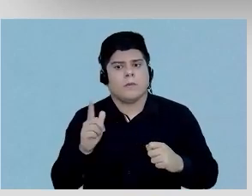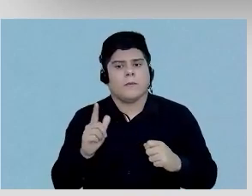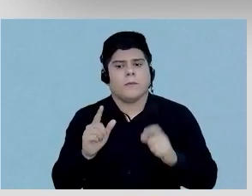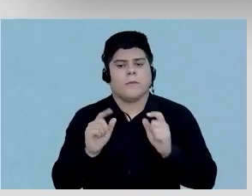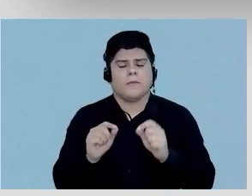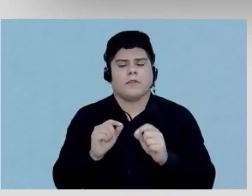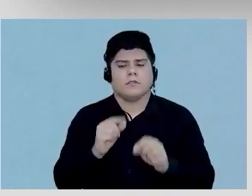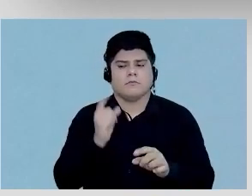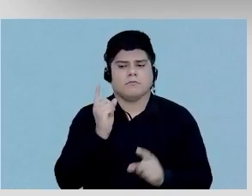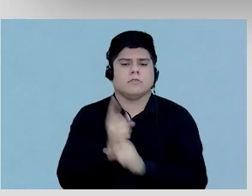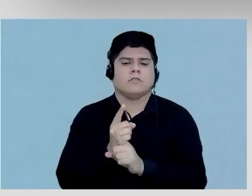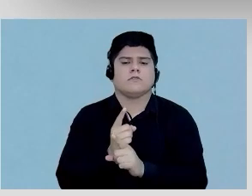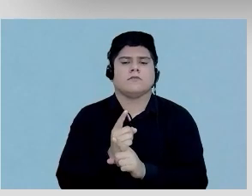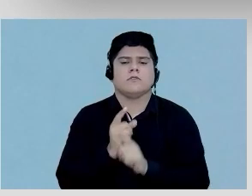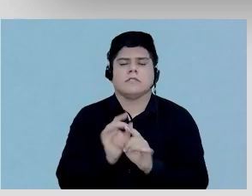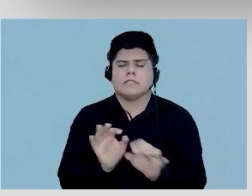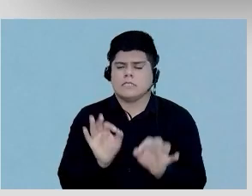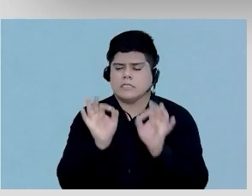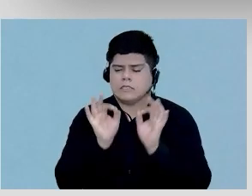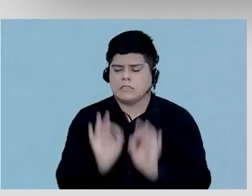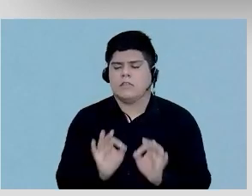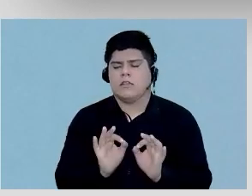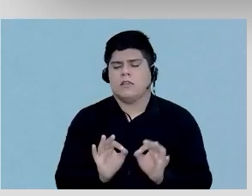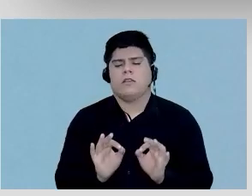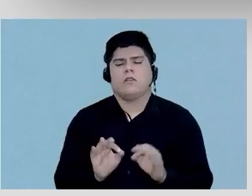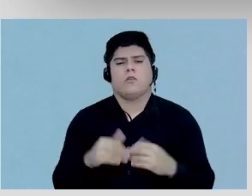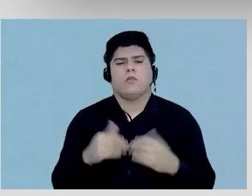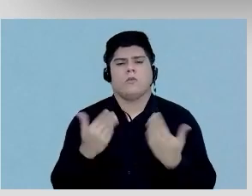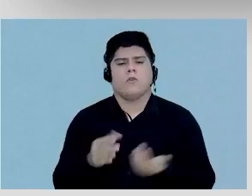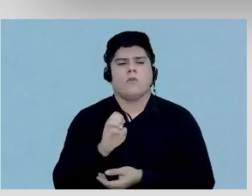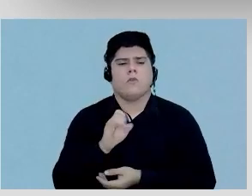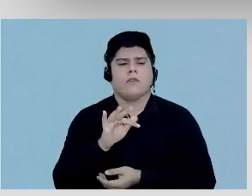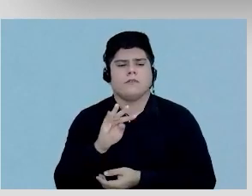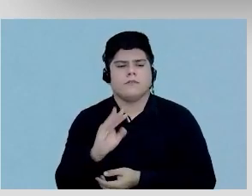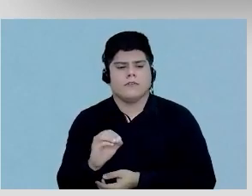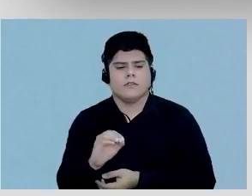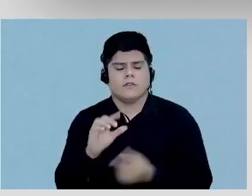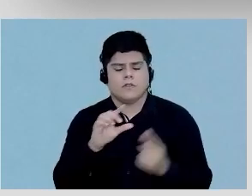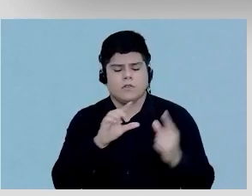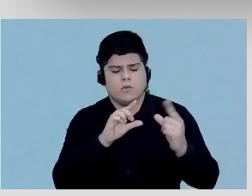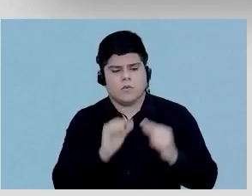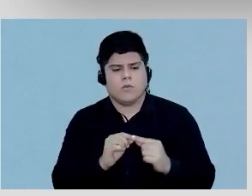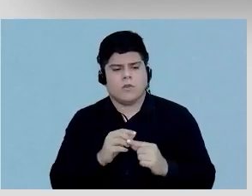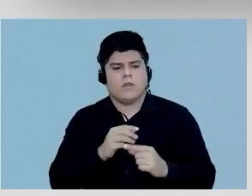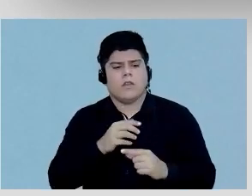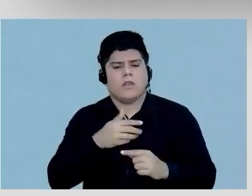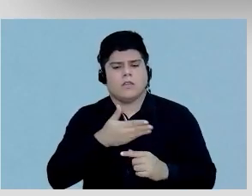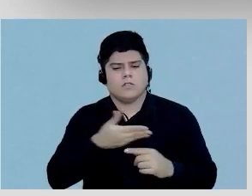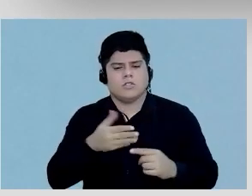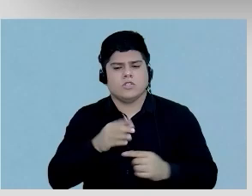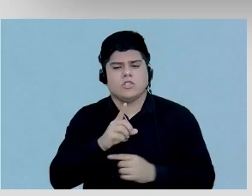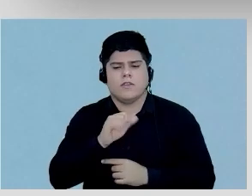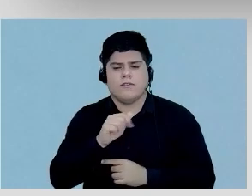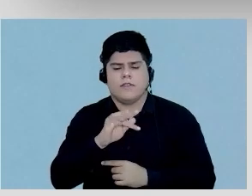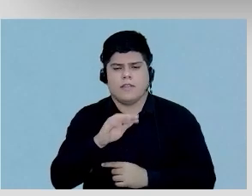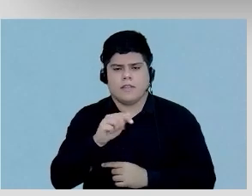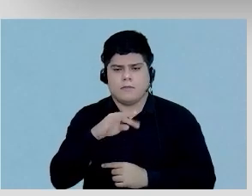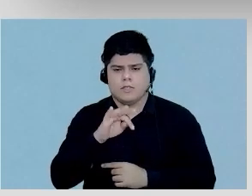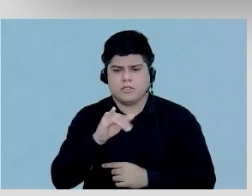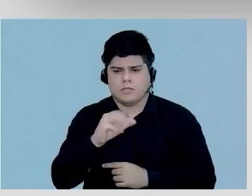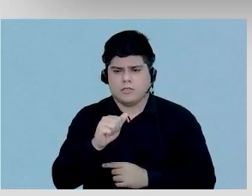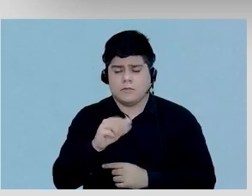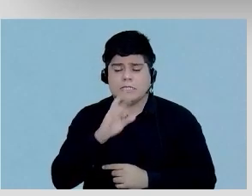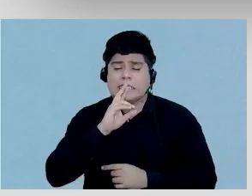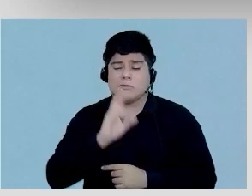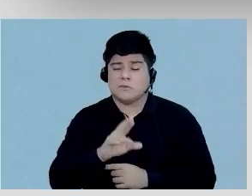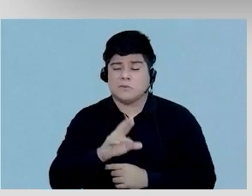de identificar exatamente o efeito da atenuação diafragmática nesse sistema. Mas, realmente, nós não temos uma